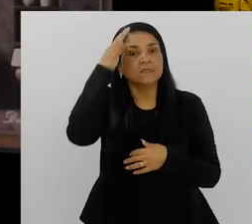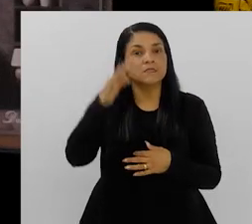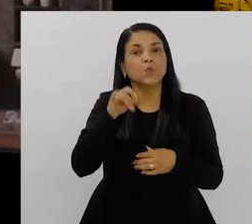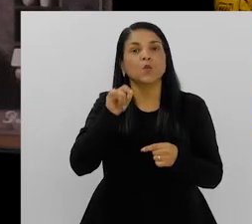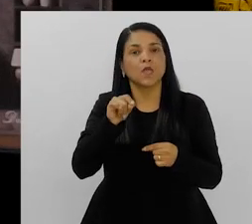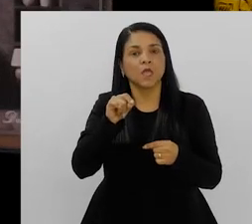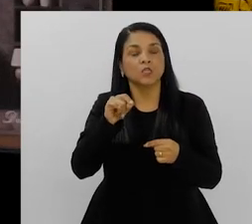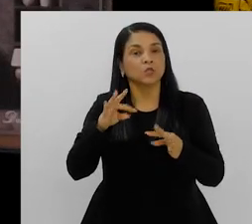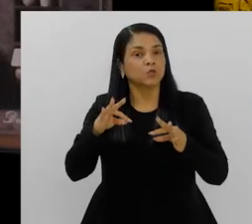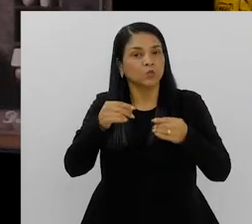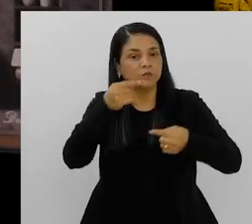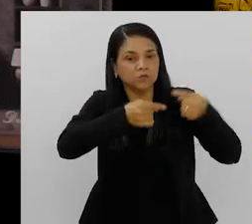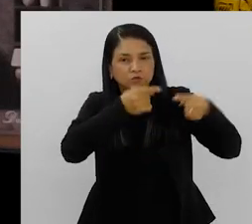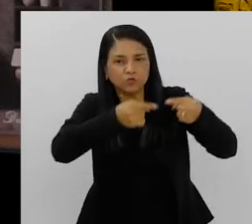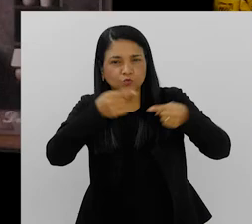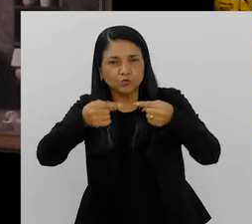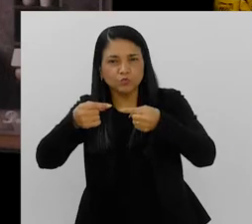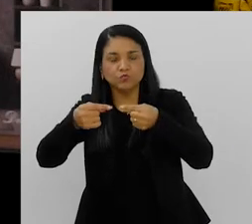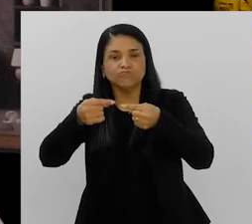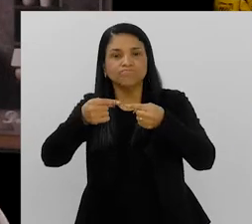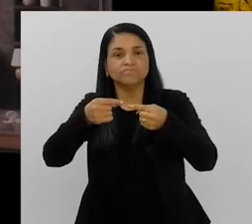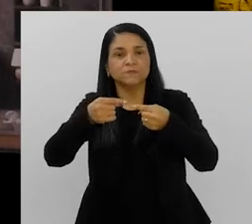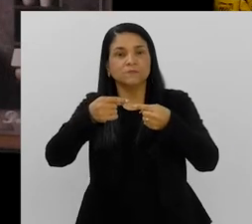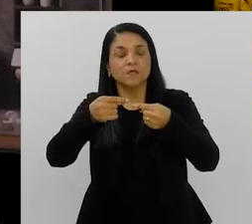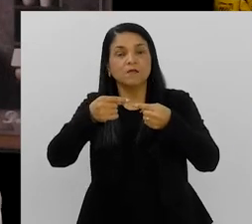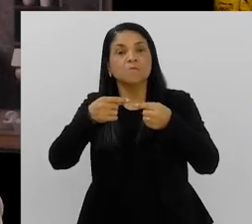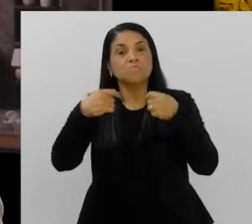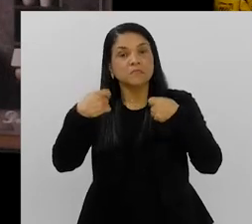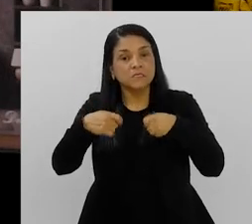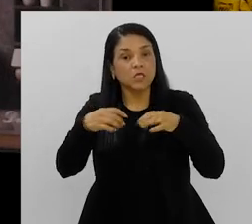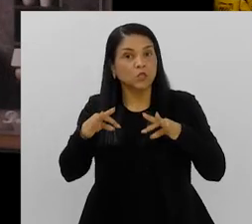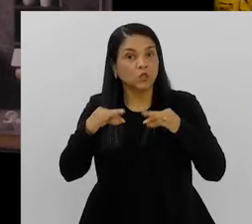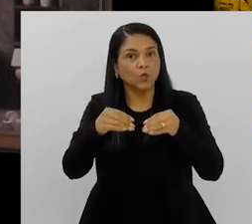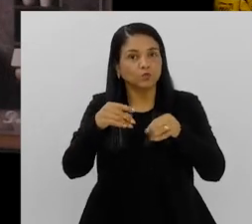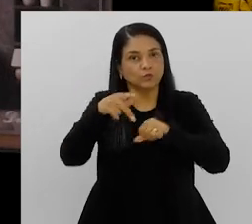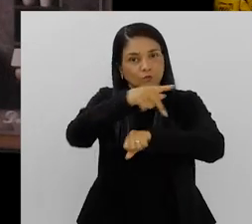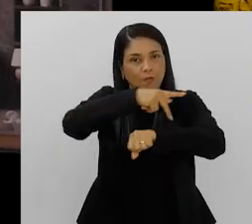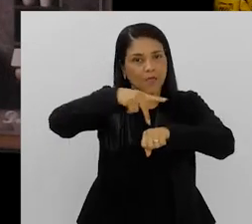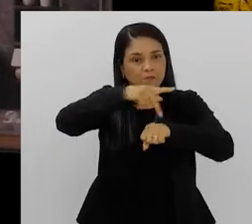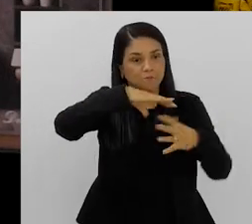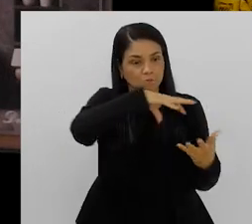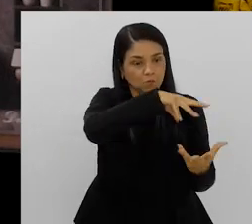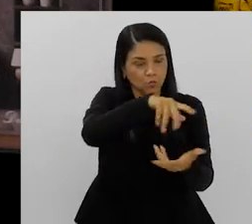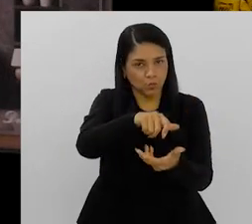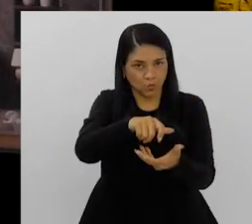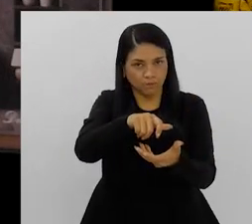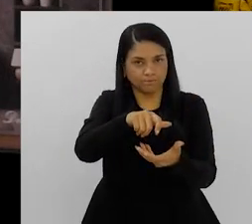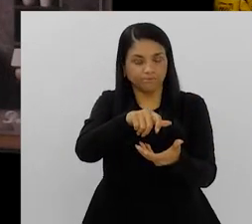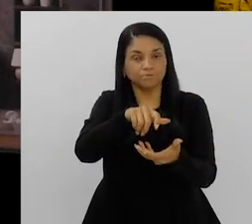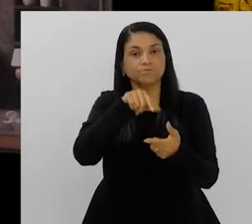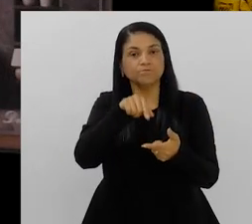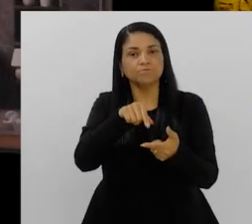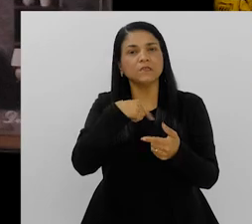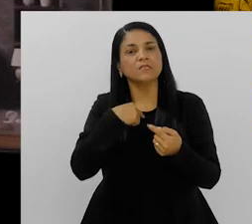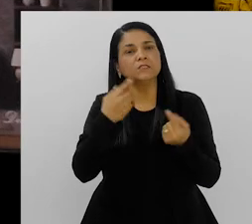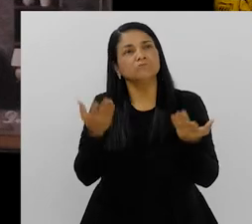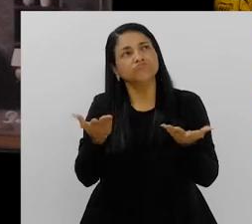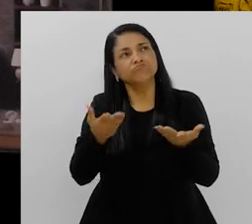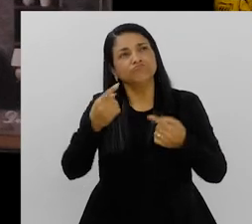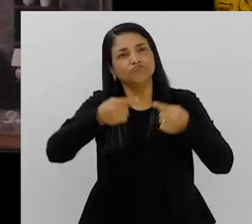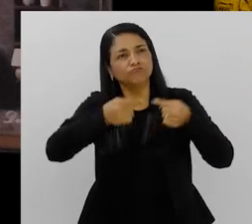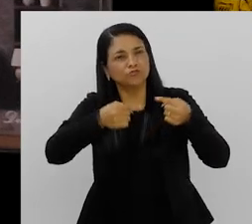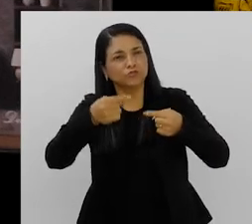encampa toda essa discussão, e ela precisa, de fato, ser apropriada por todos os países. A gente tem